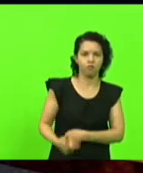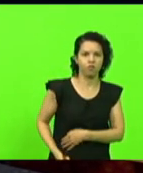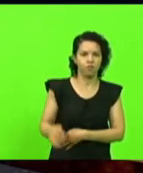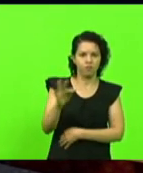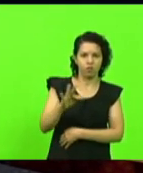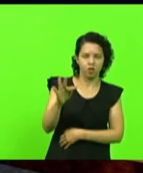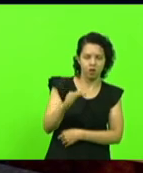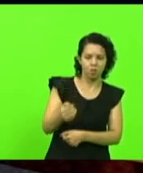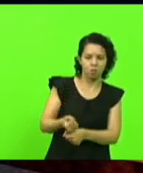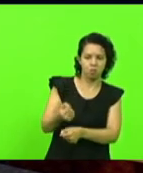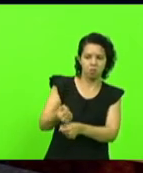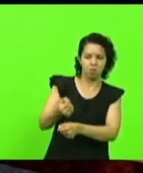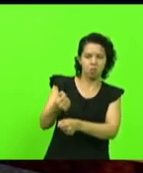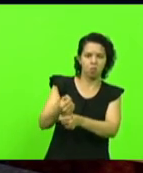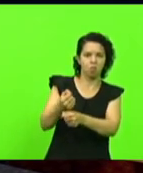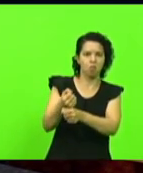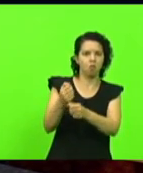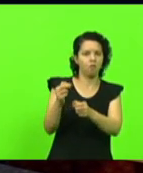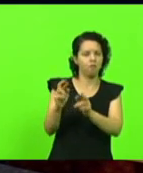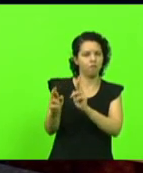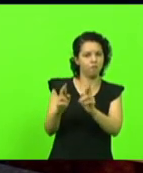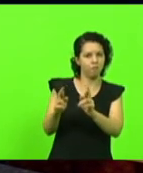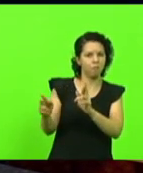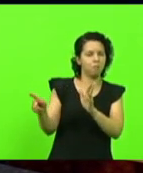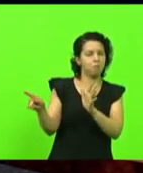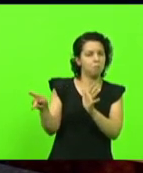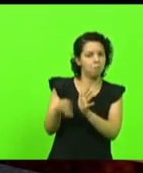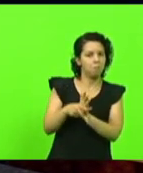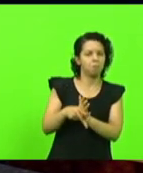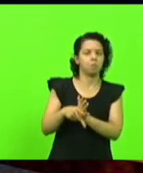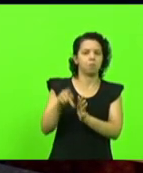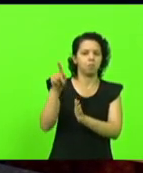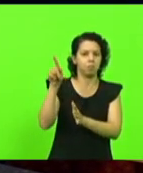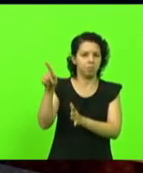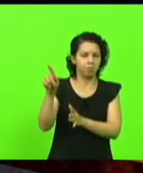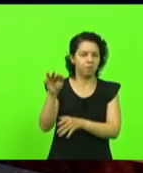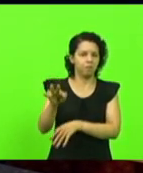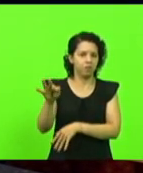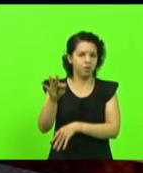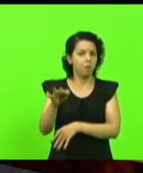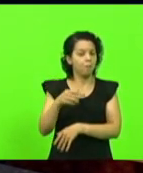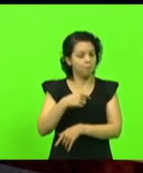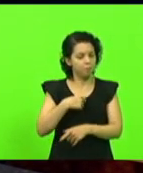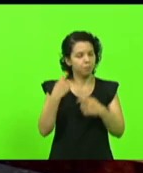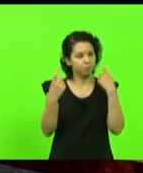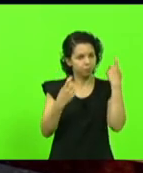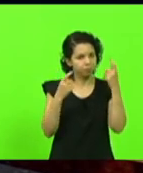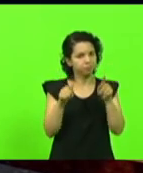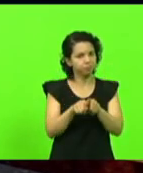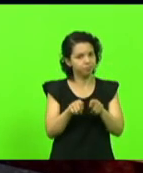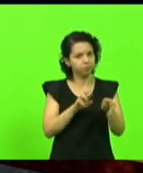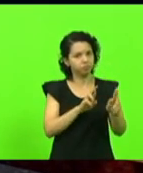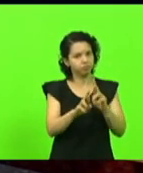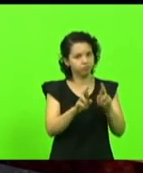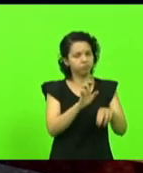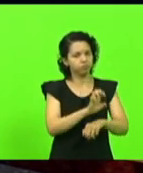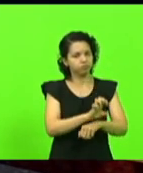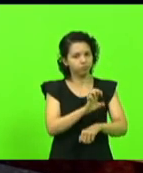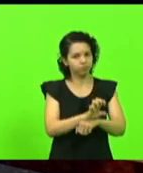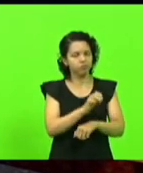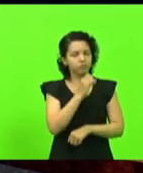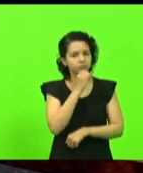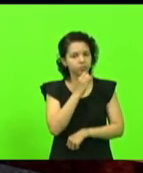federais mas eu estou preocupado também com as rodovias estaduais posso citar alguns exemplos